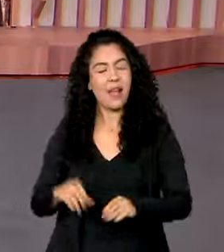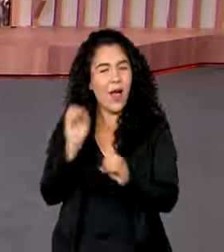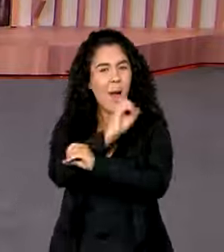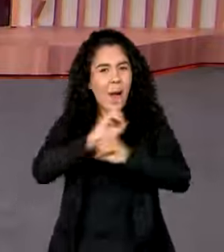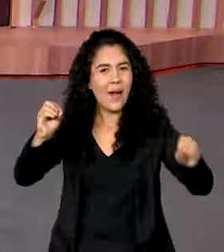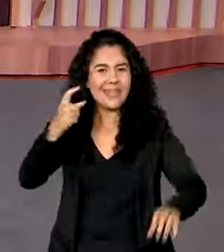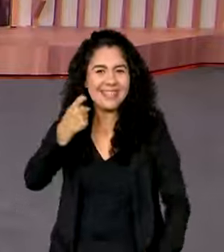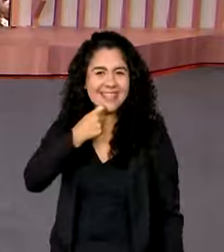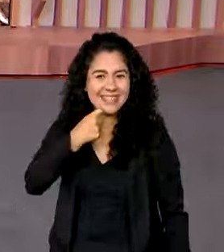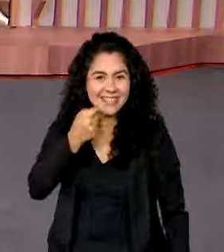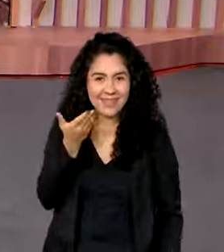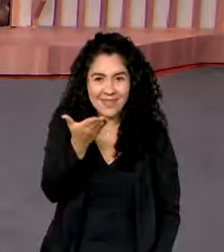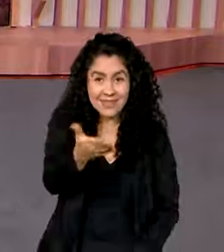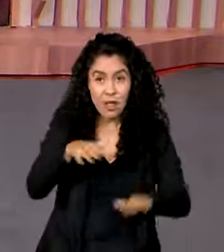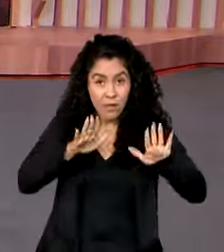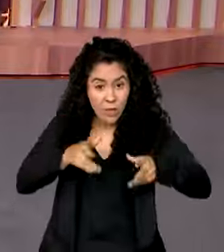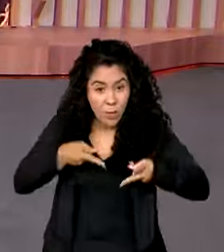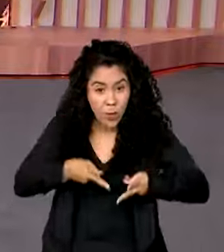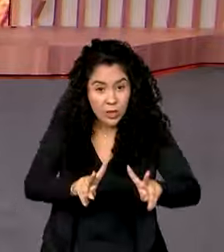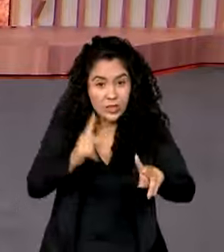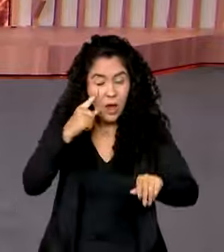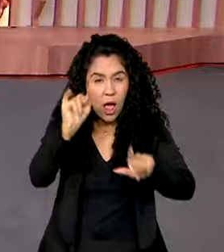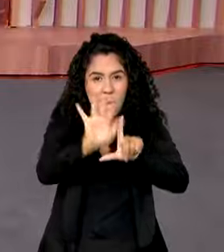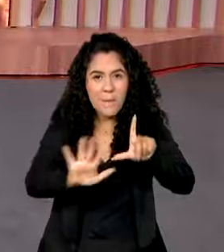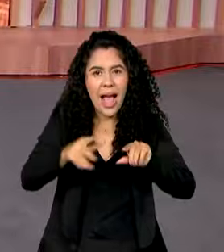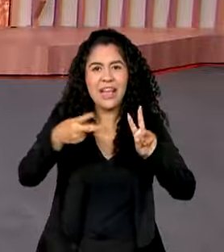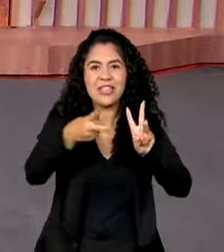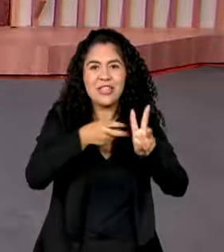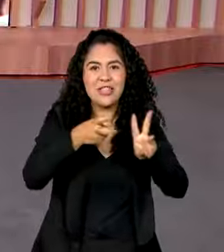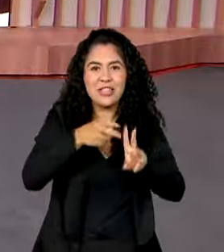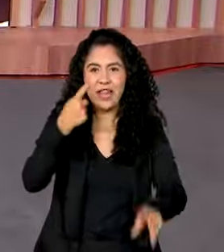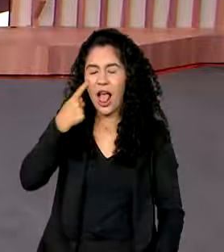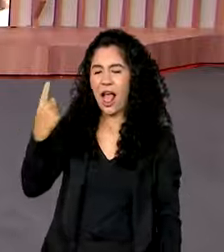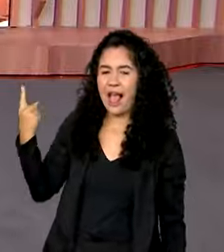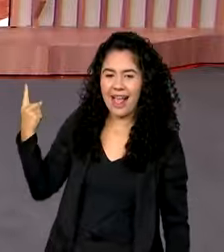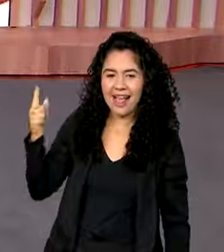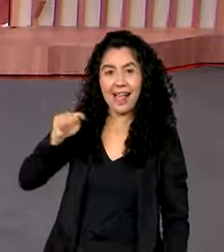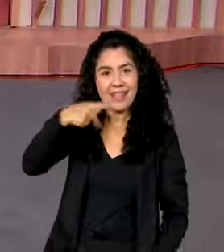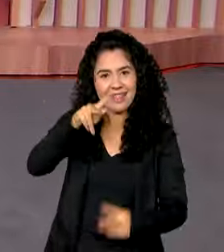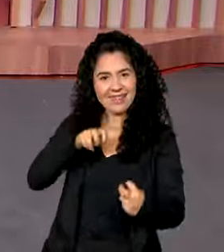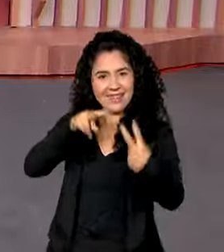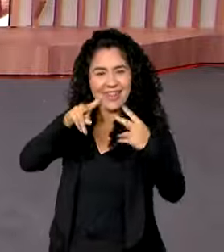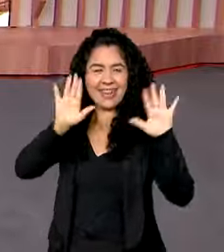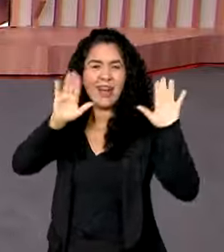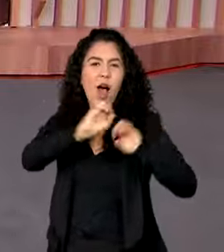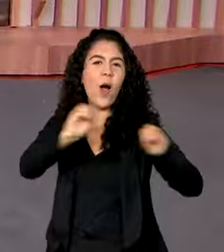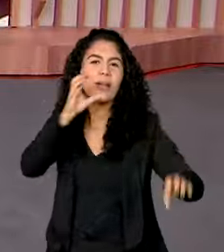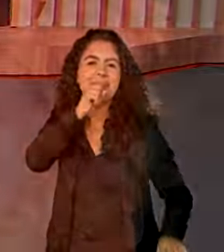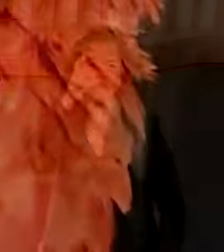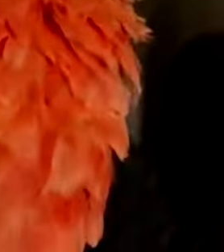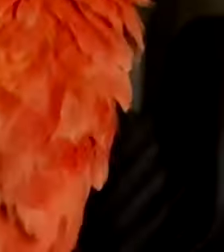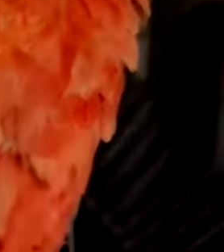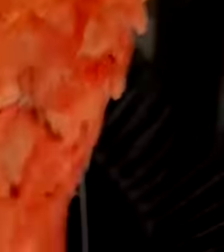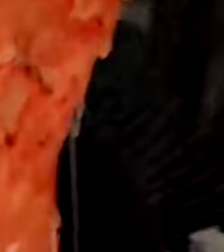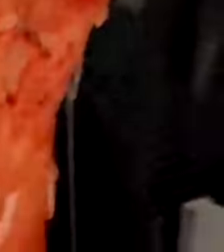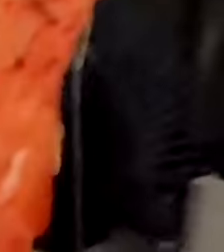Uma ótima sexta-feira, vamos ficar aqui com a imagem dos indígenas. Até a próxima, bom fim de semana. E aí